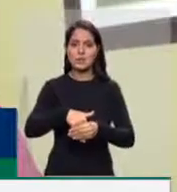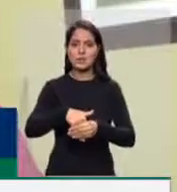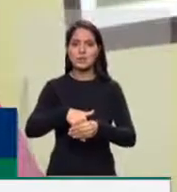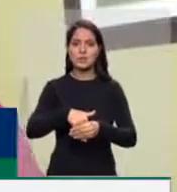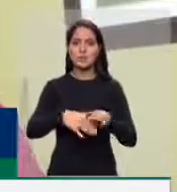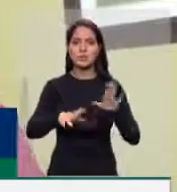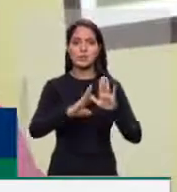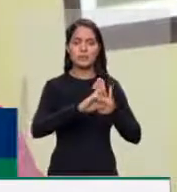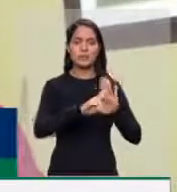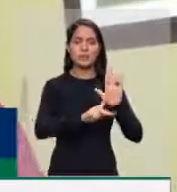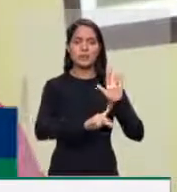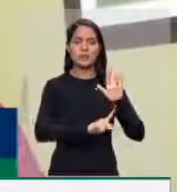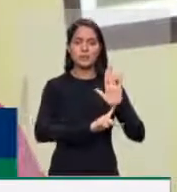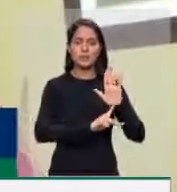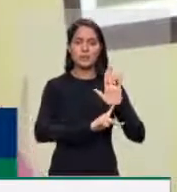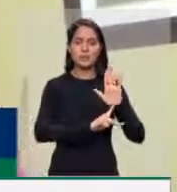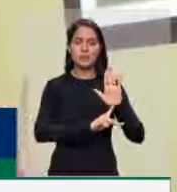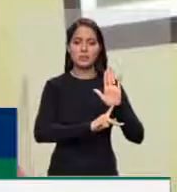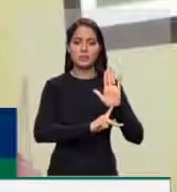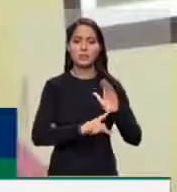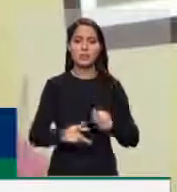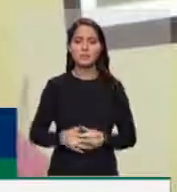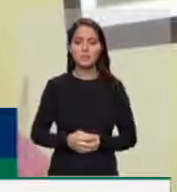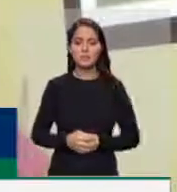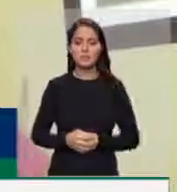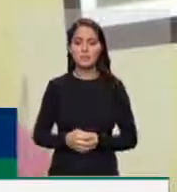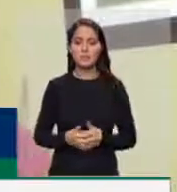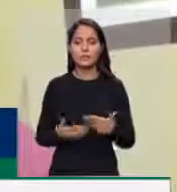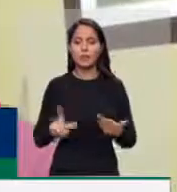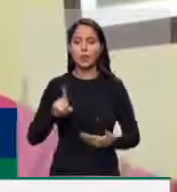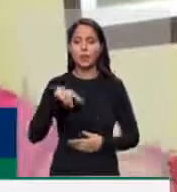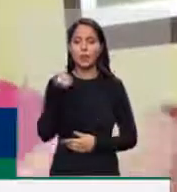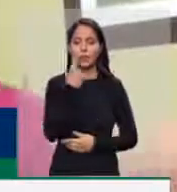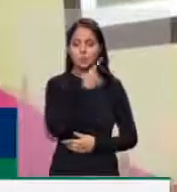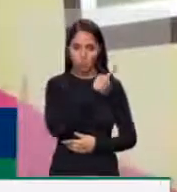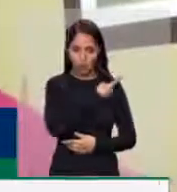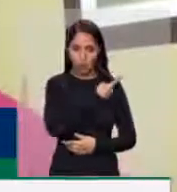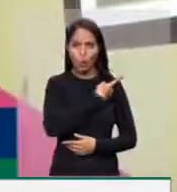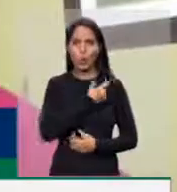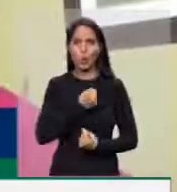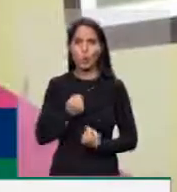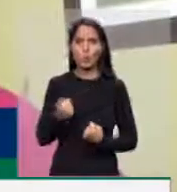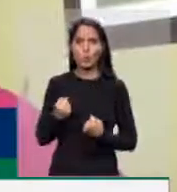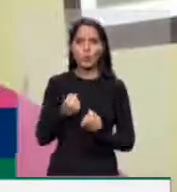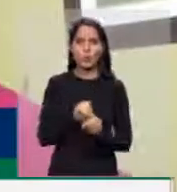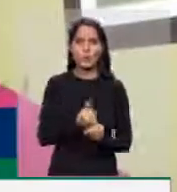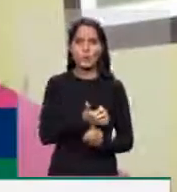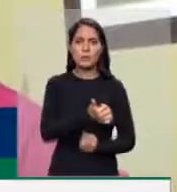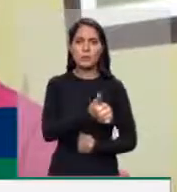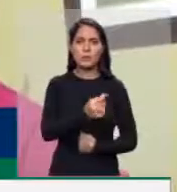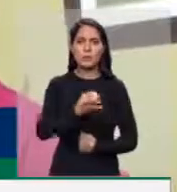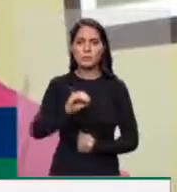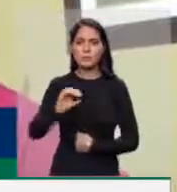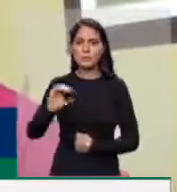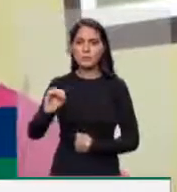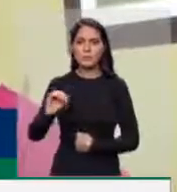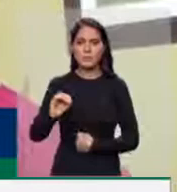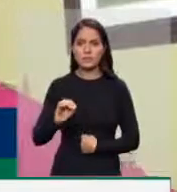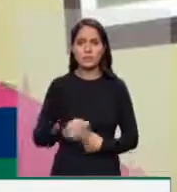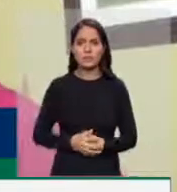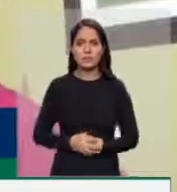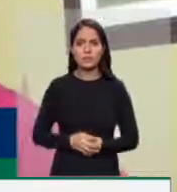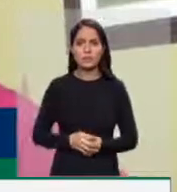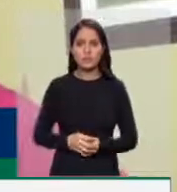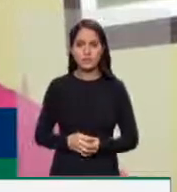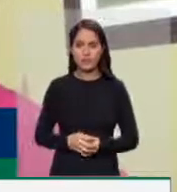permitirá votar o auxílio emergencial de 600 reais, permitindo ao